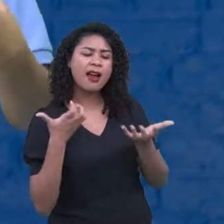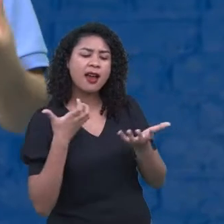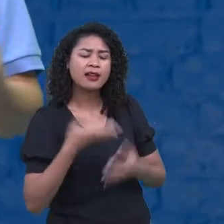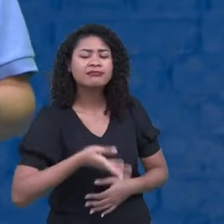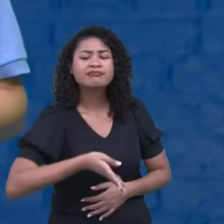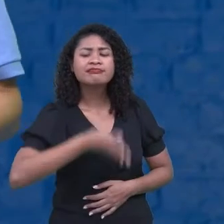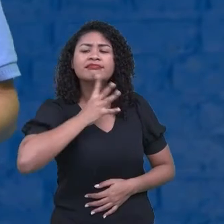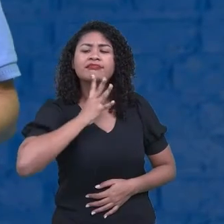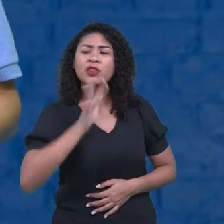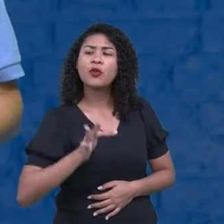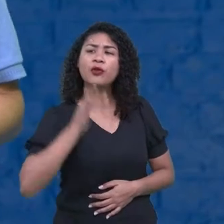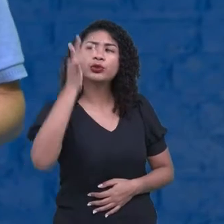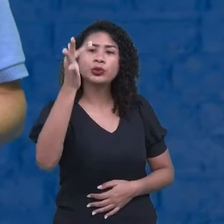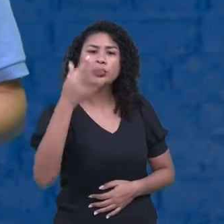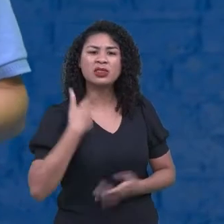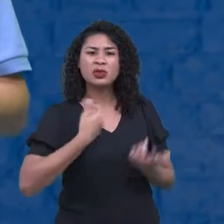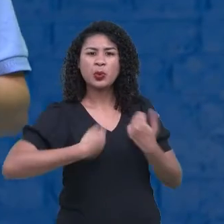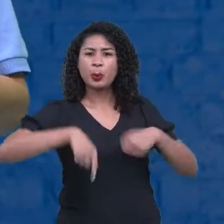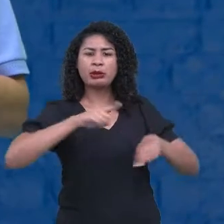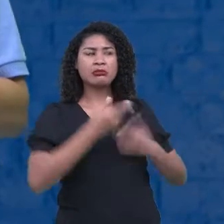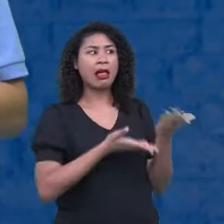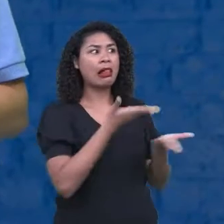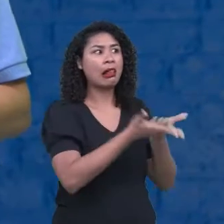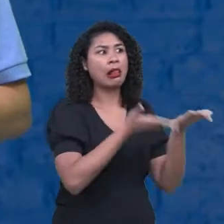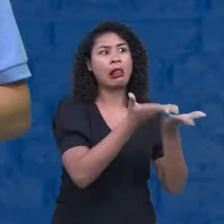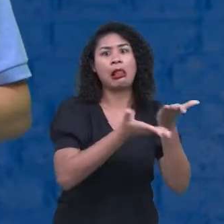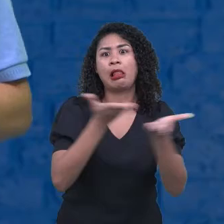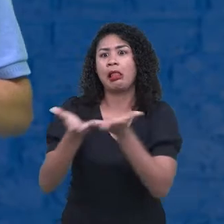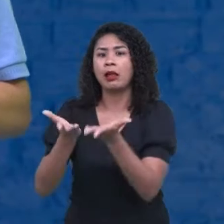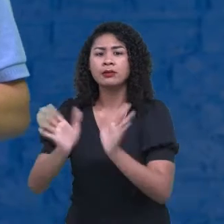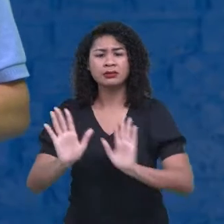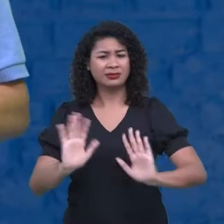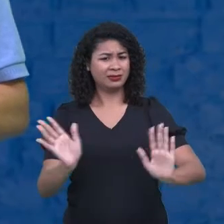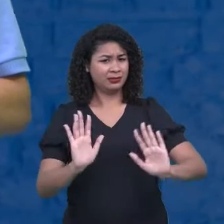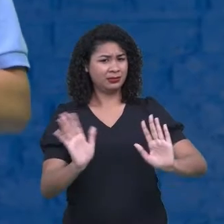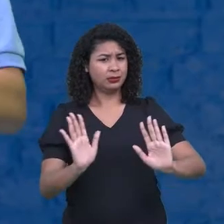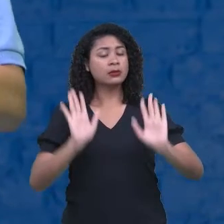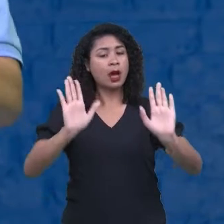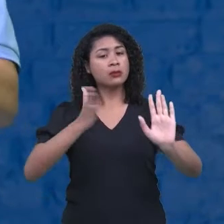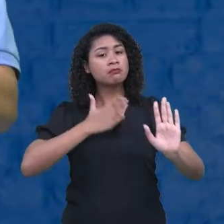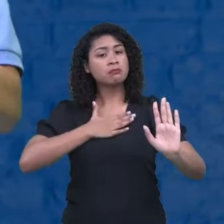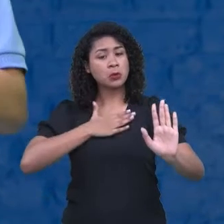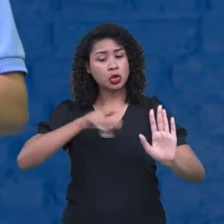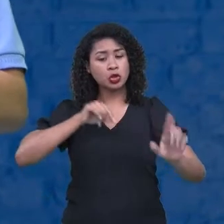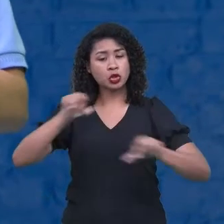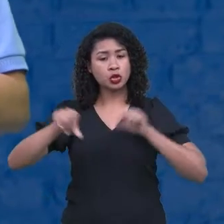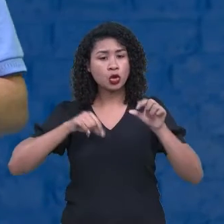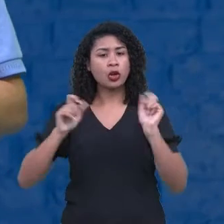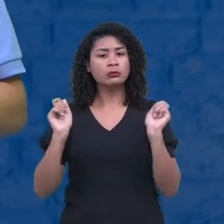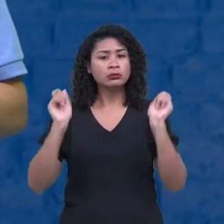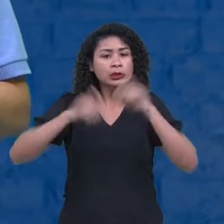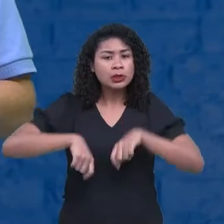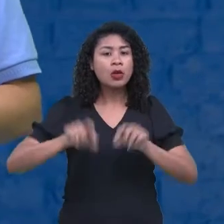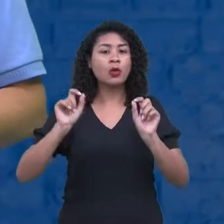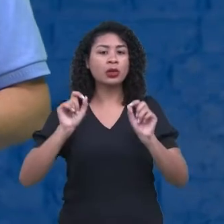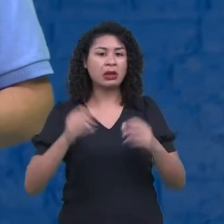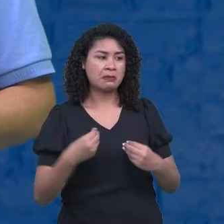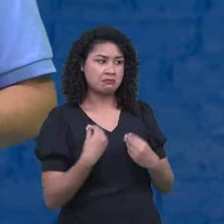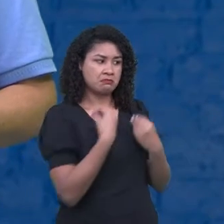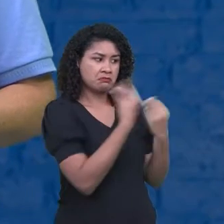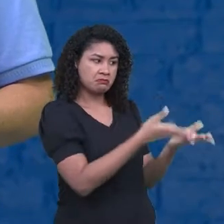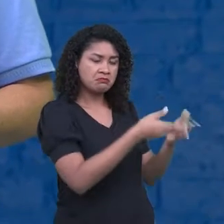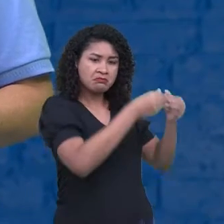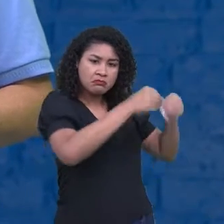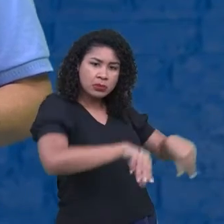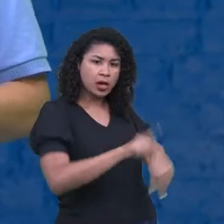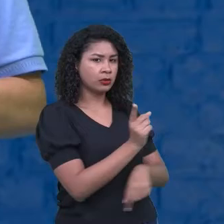preciso agradar todo mundo. Mas que as minhas escolhas também não façam o quê? Não prejudiquem o outro.